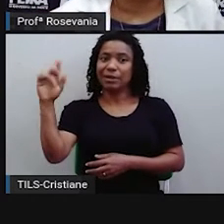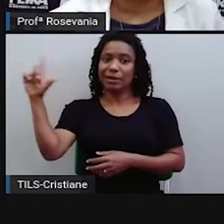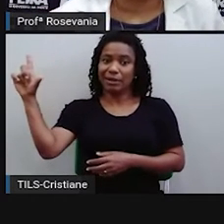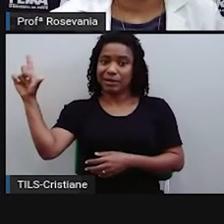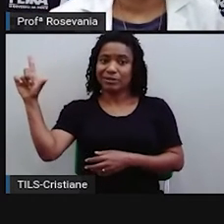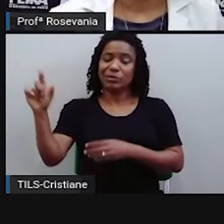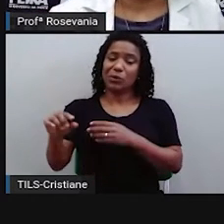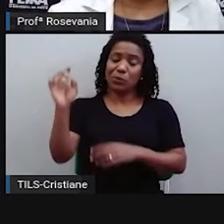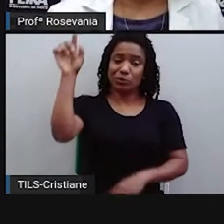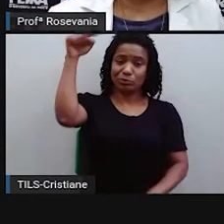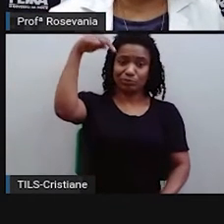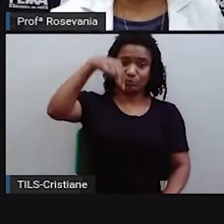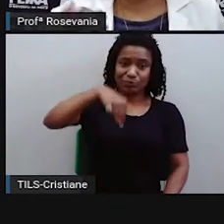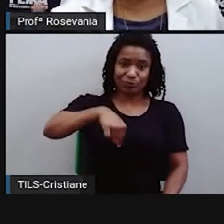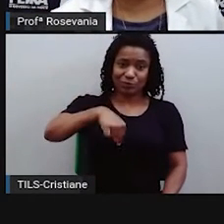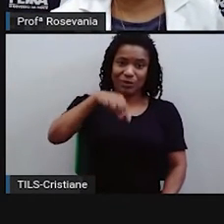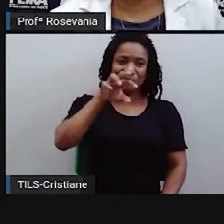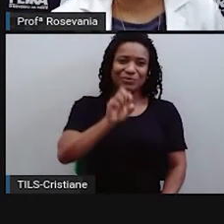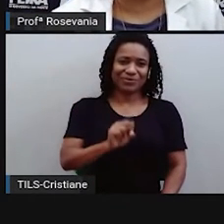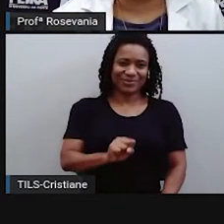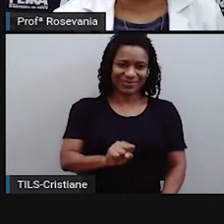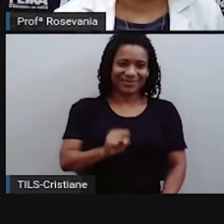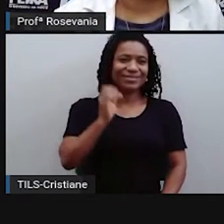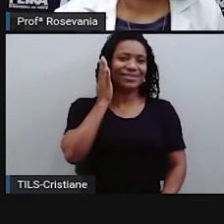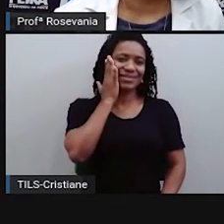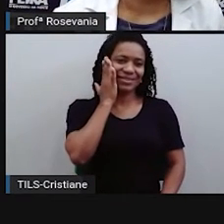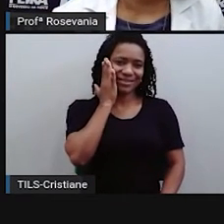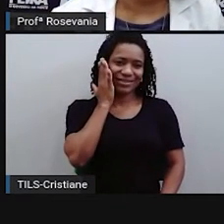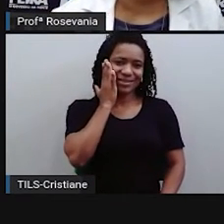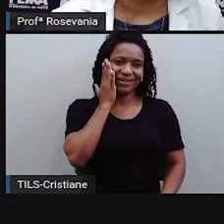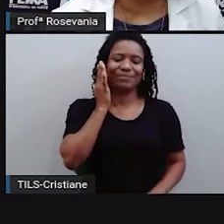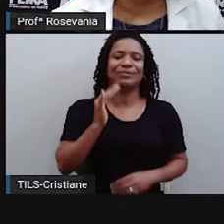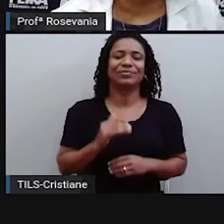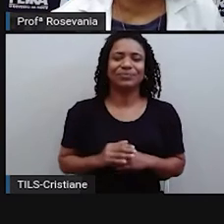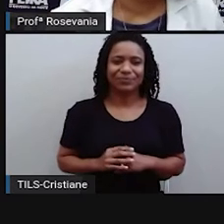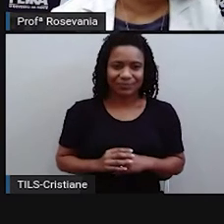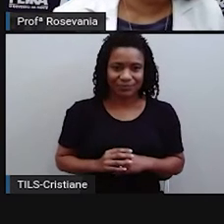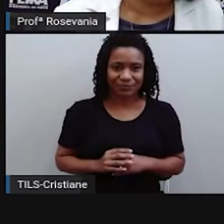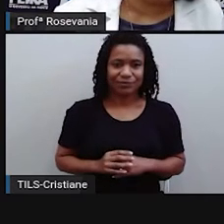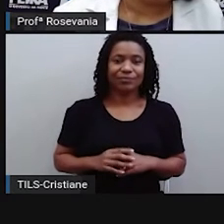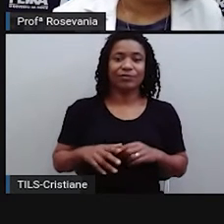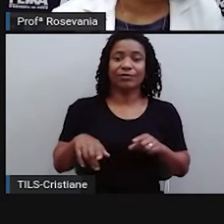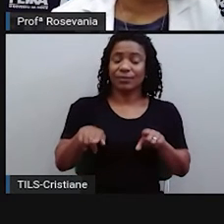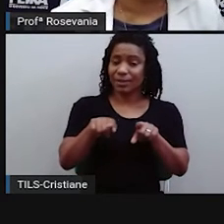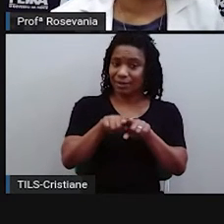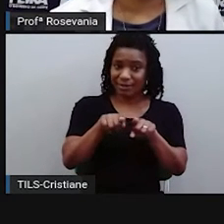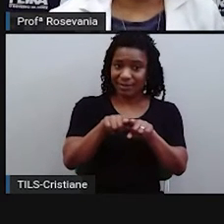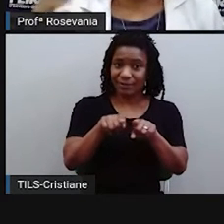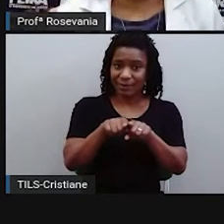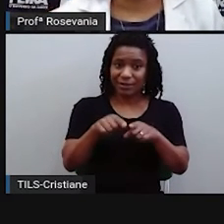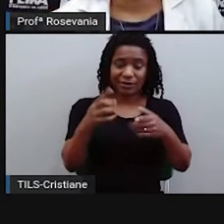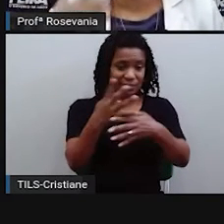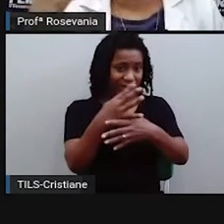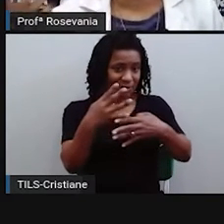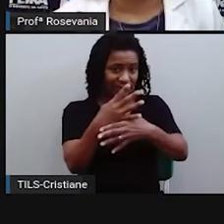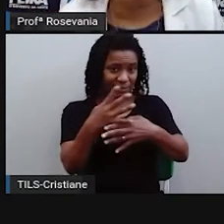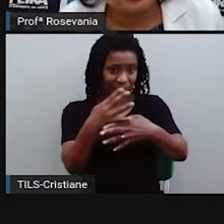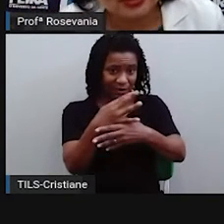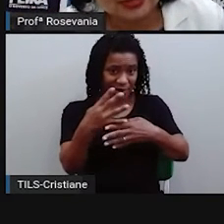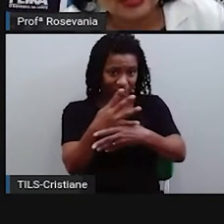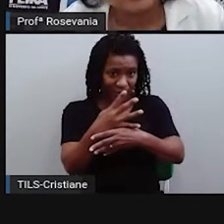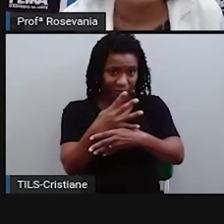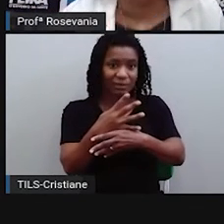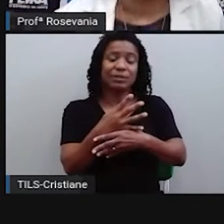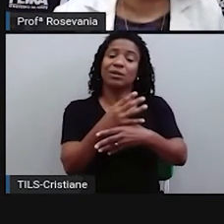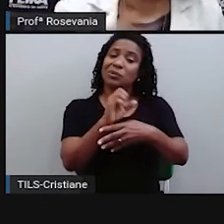assim sucessivamente. E, de qualquer forma, um outro instrumento muito utilizado, se você estiver nas cidades, ou se tiver também